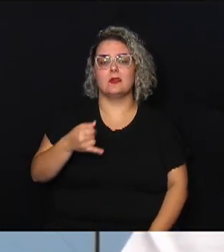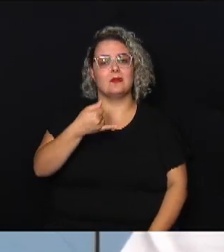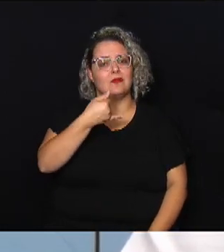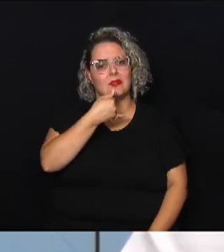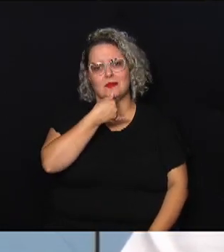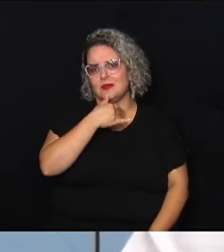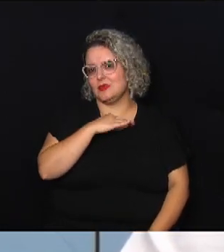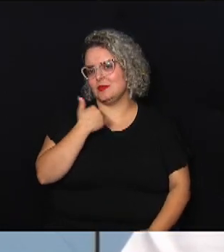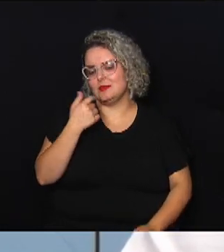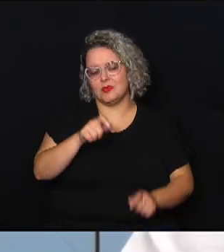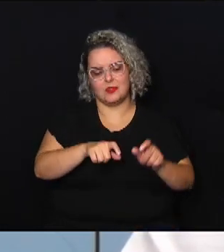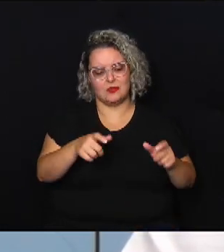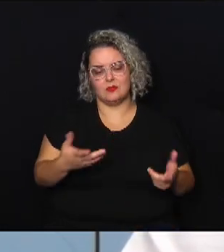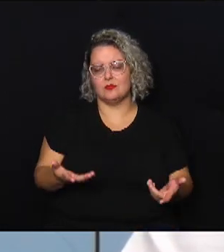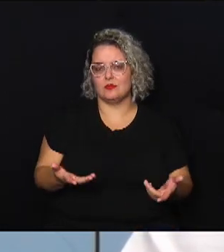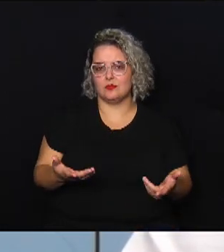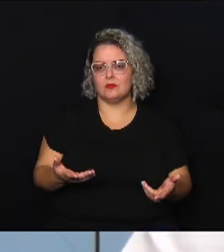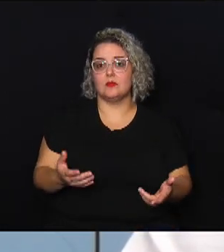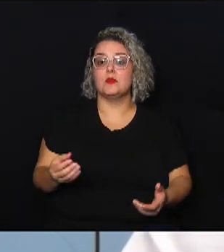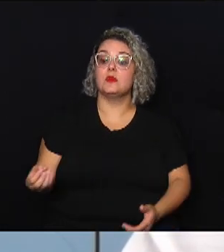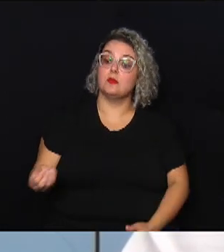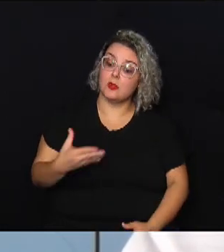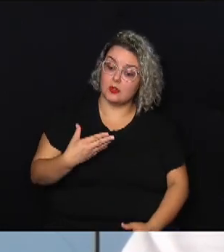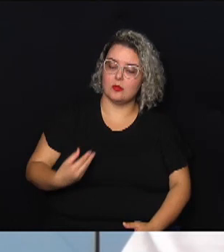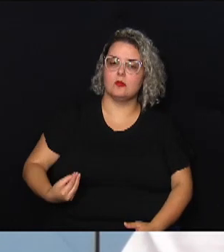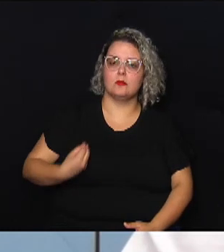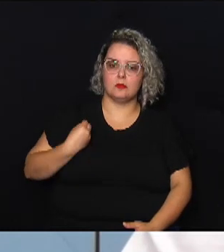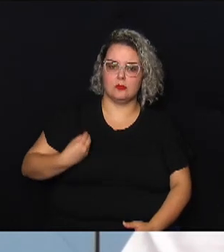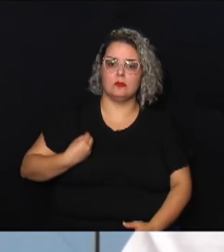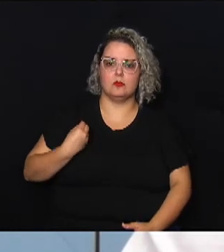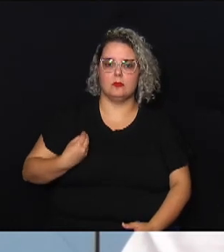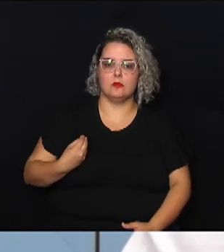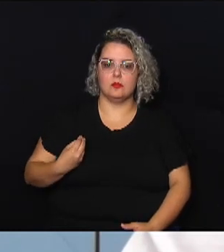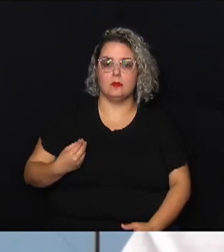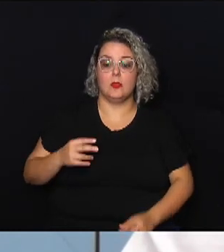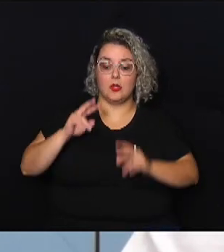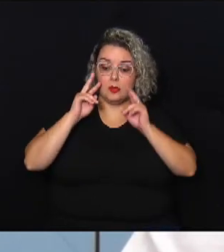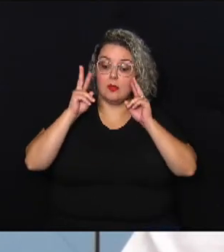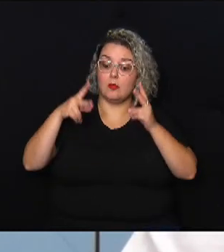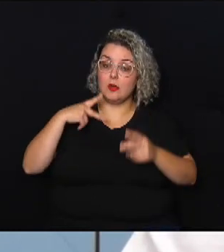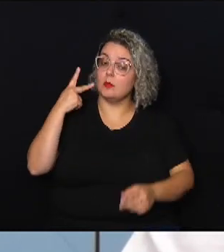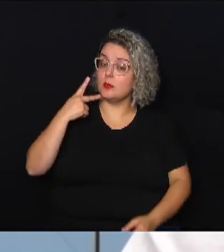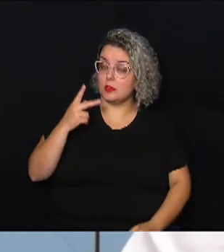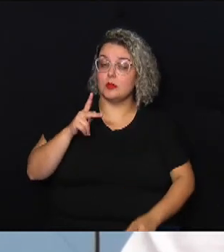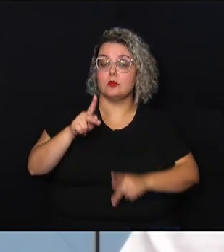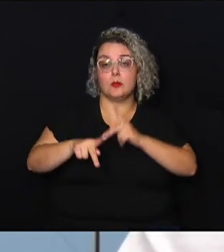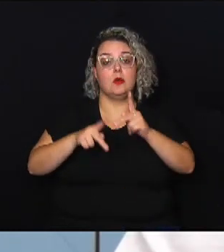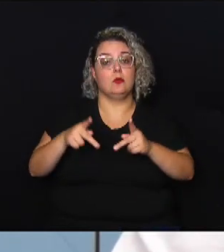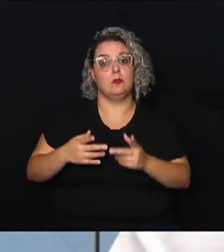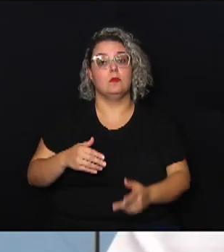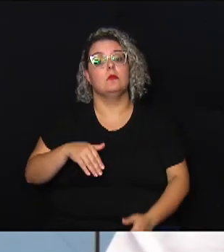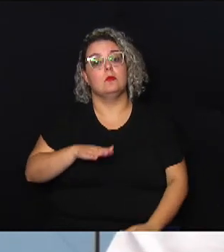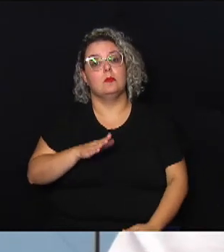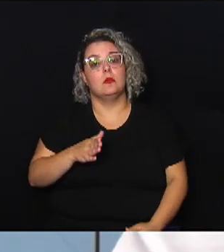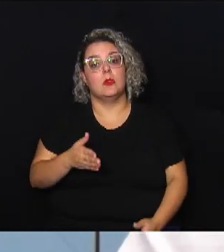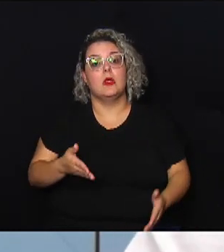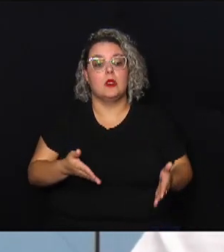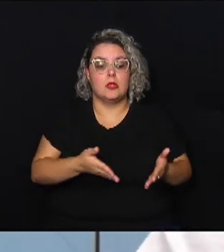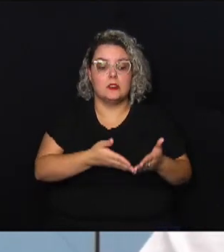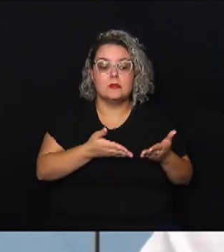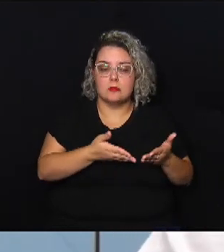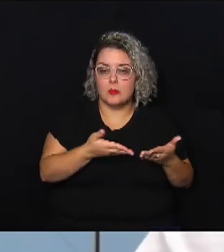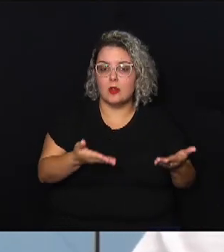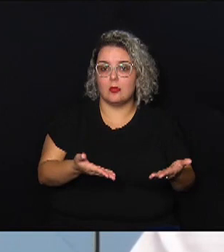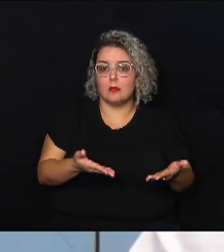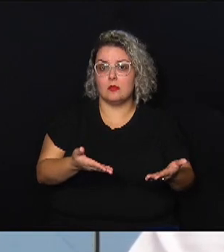vai ser uma nova vida até no olhar político para a população mais carente porque quem mora no morro é